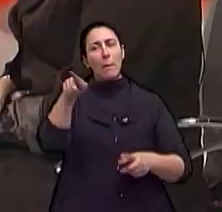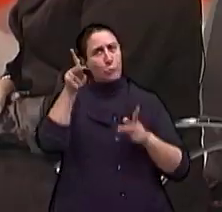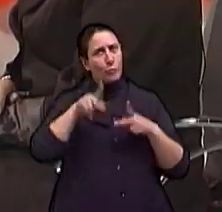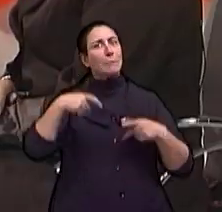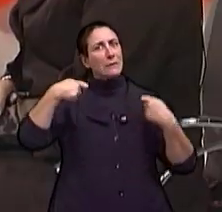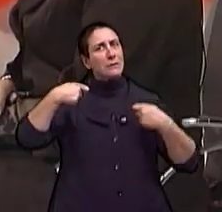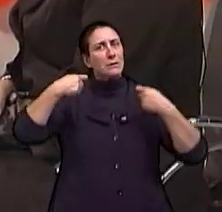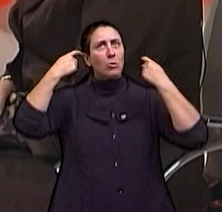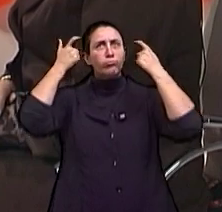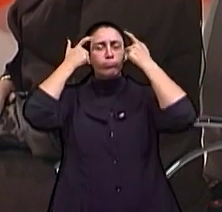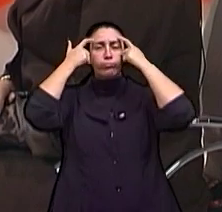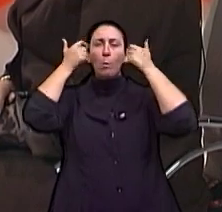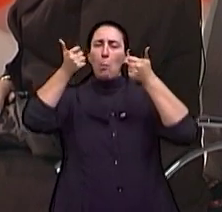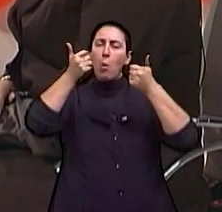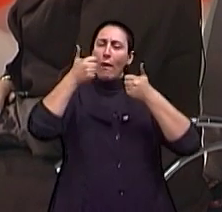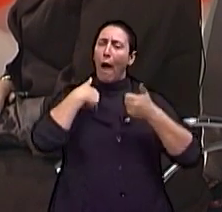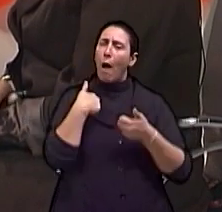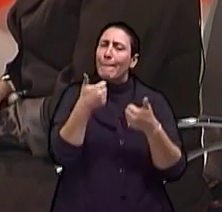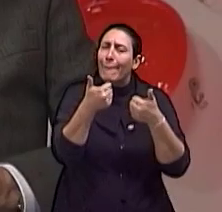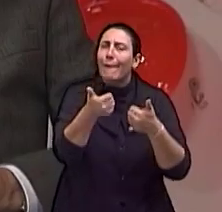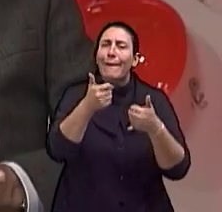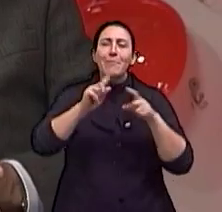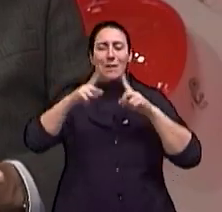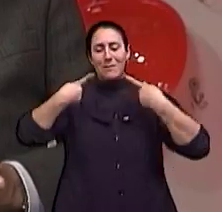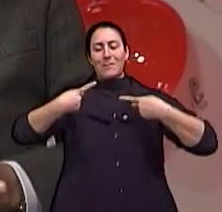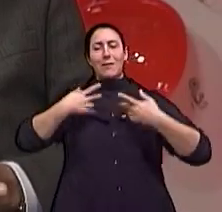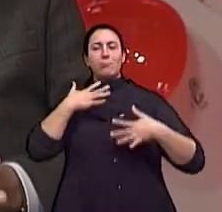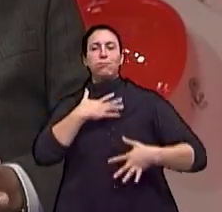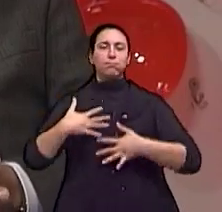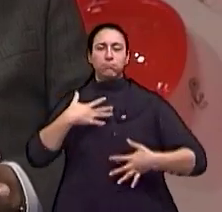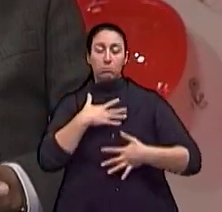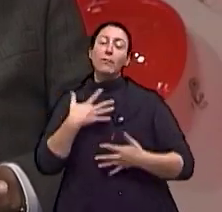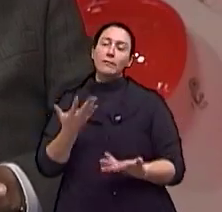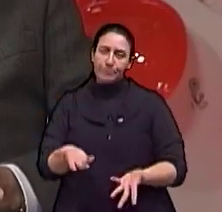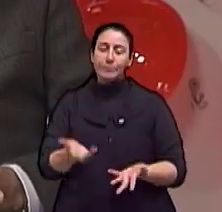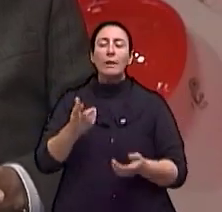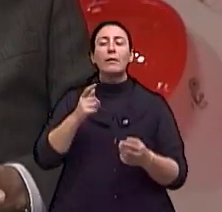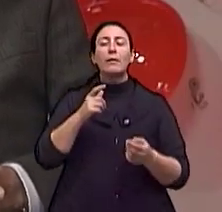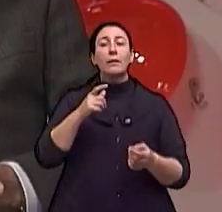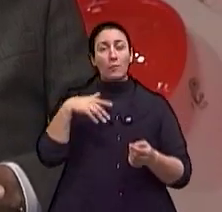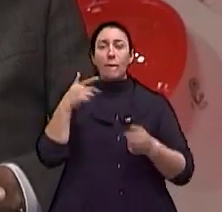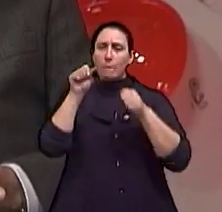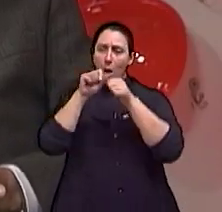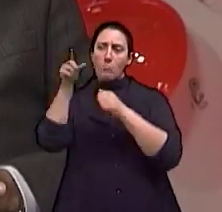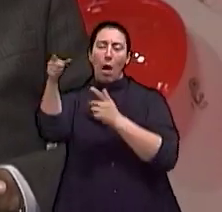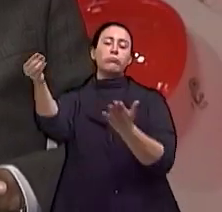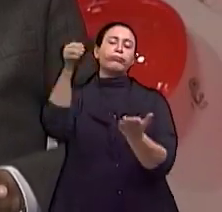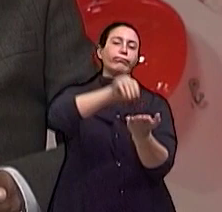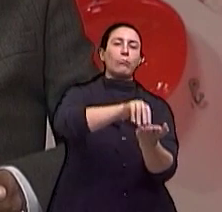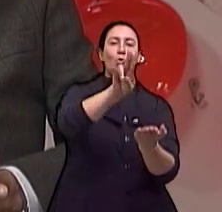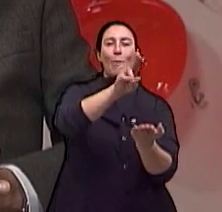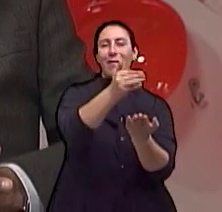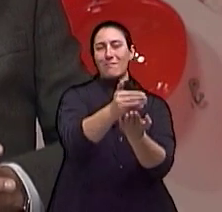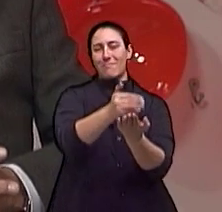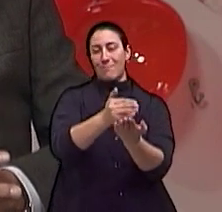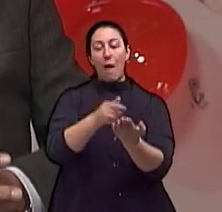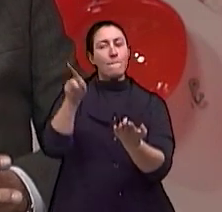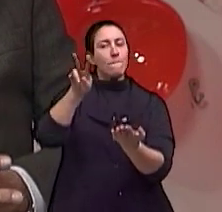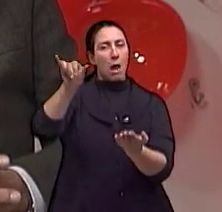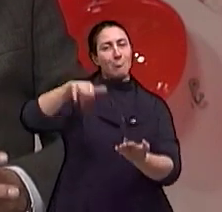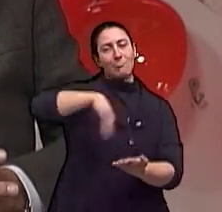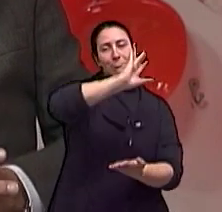requisitos. Preenche todos os critérios, né? Então, ele é colocado nessa lista para cirurgia.